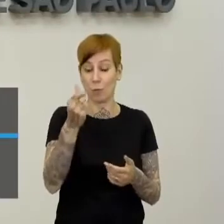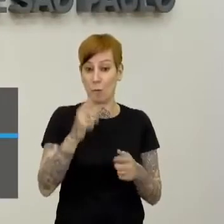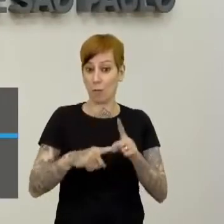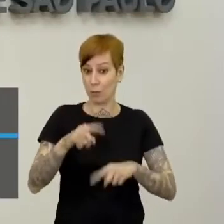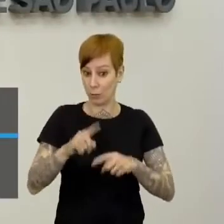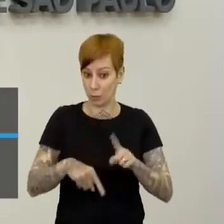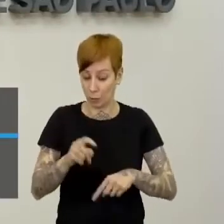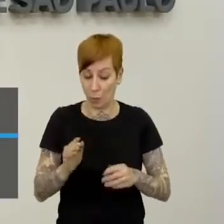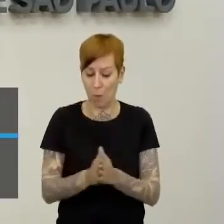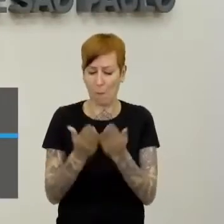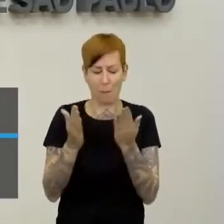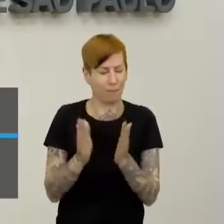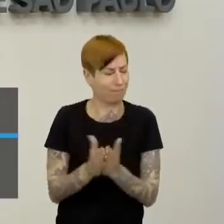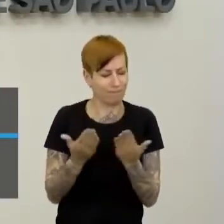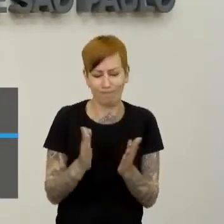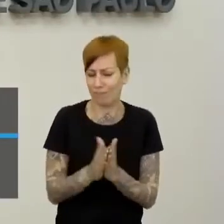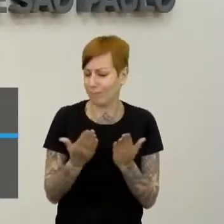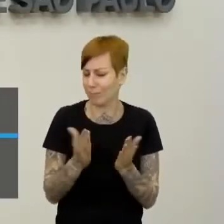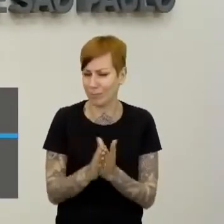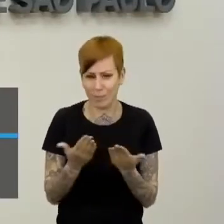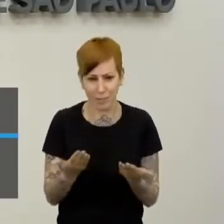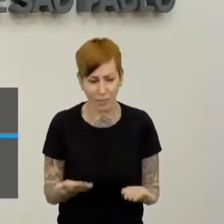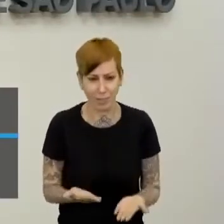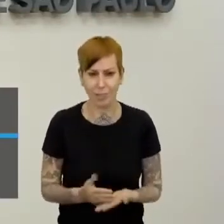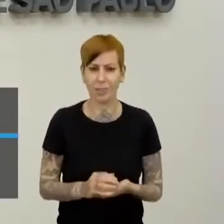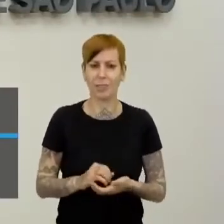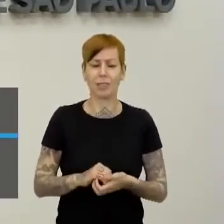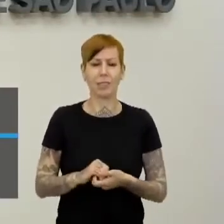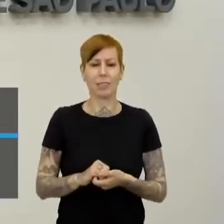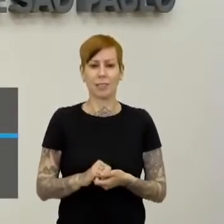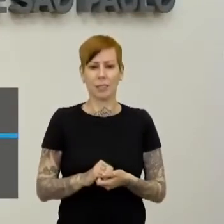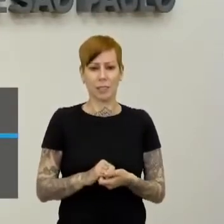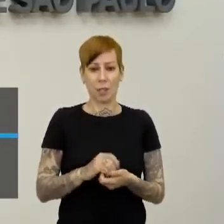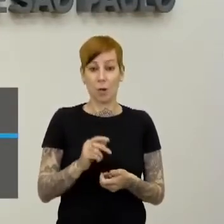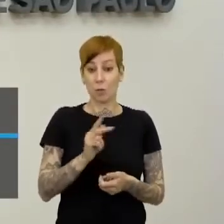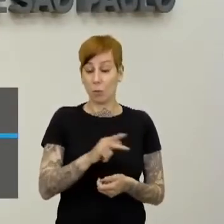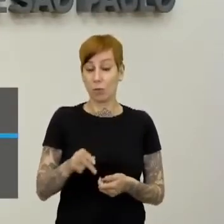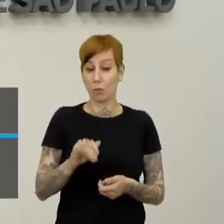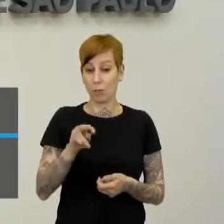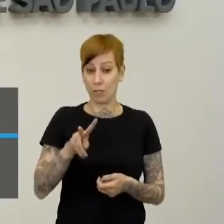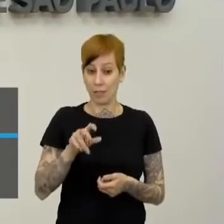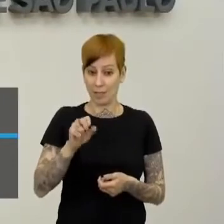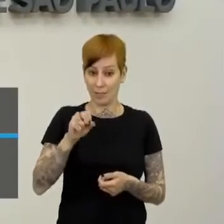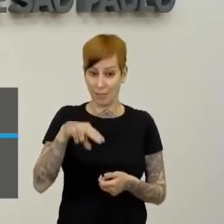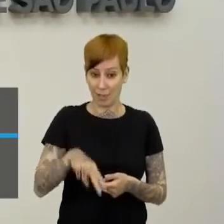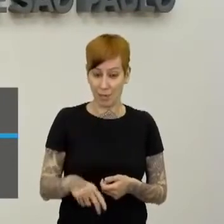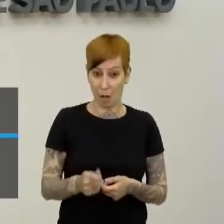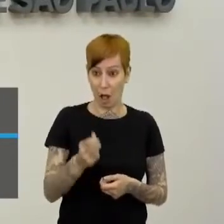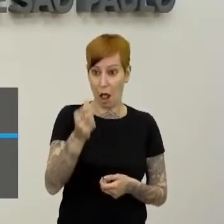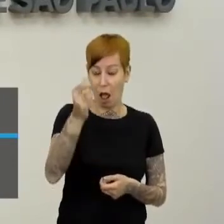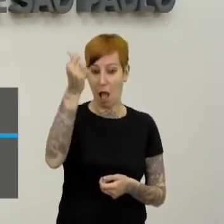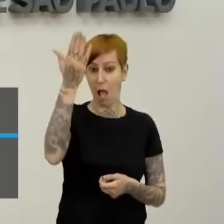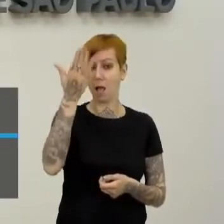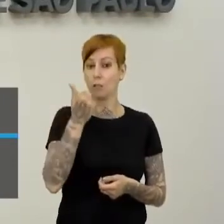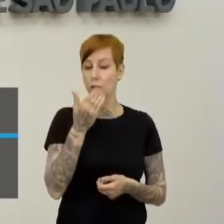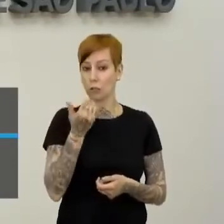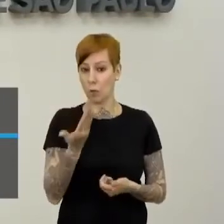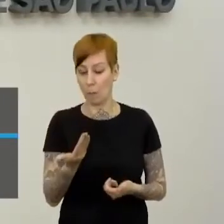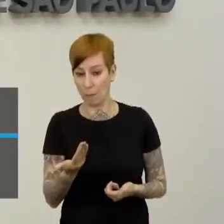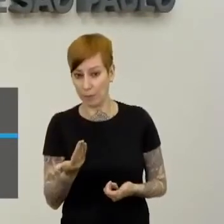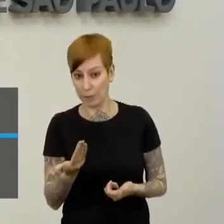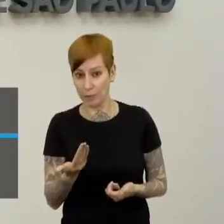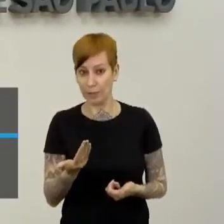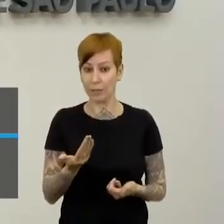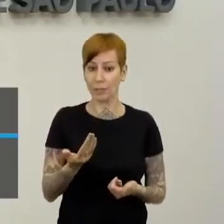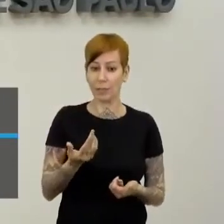extrema pobreza, a professora Ana, o Proivan, que sempre participa aqui das aulas, alta nos preços dos alimentos, gerando fome em